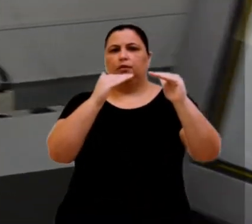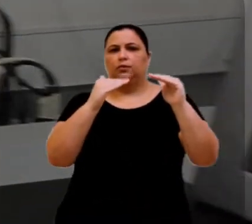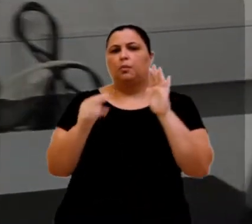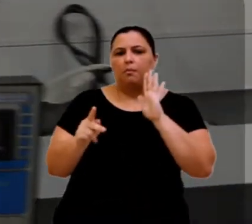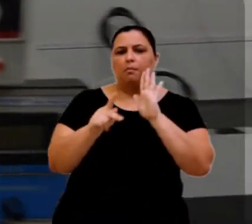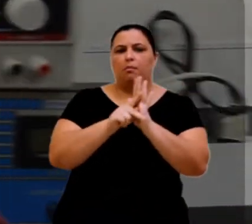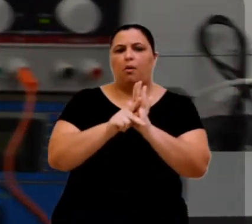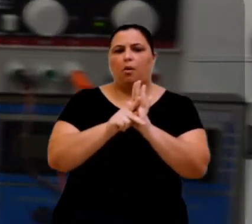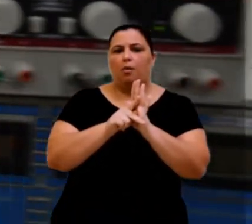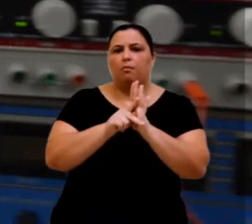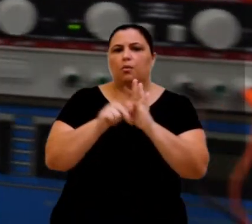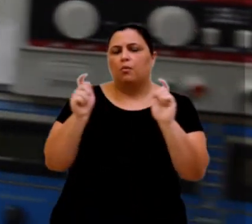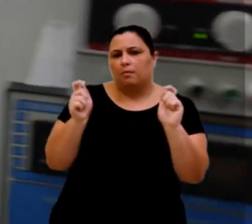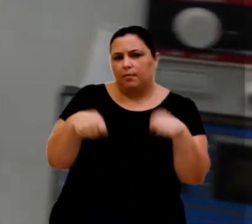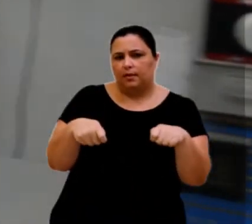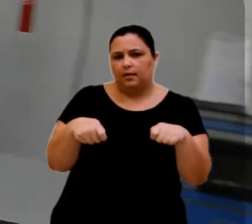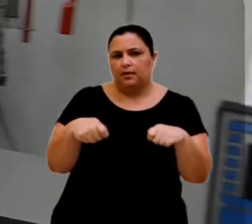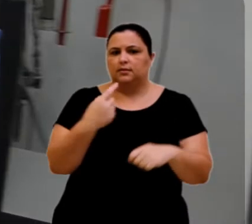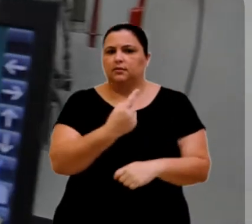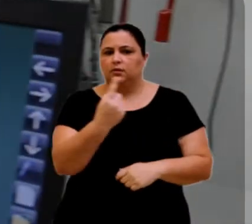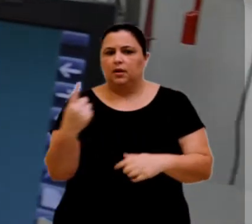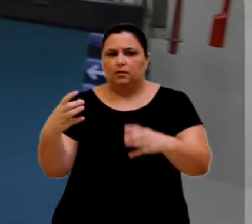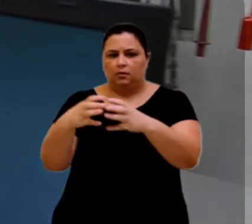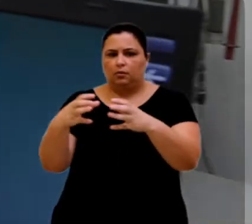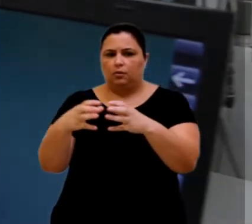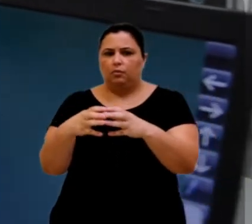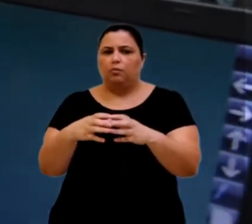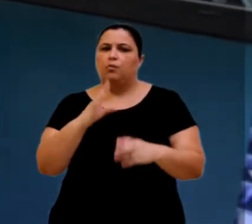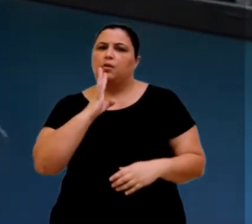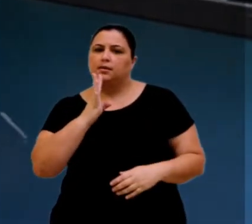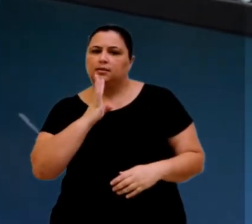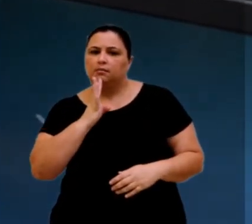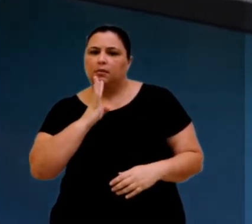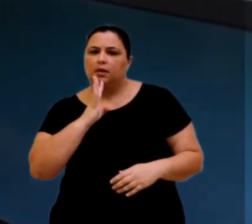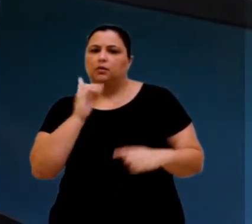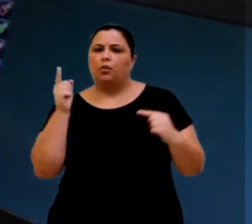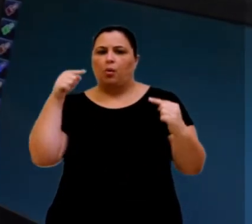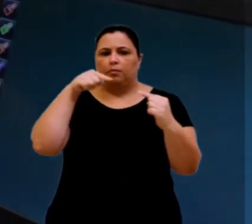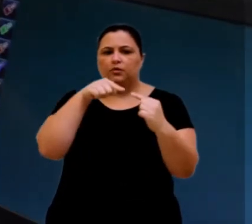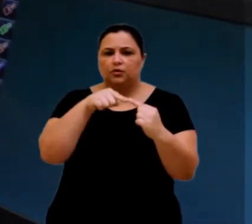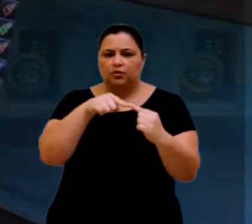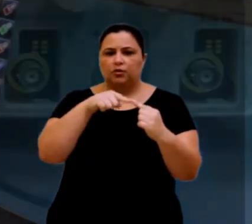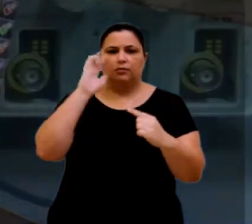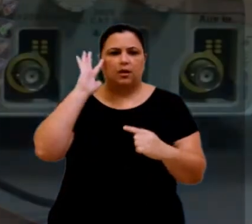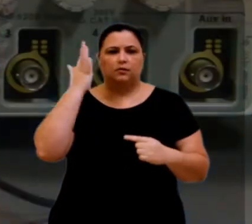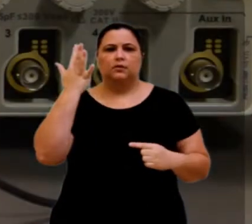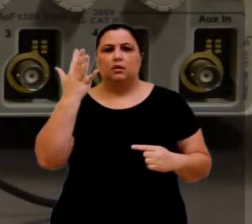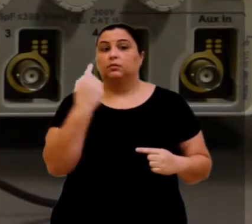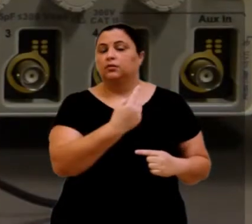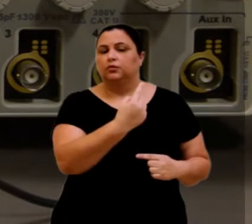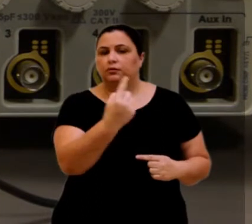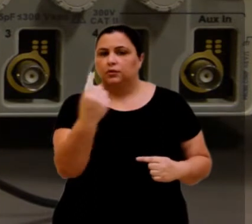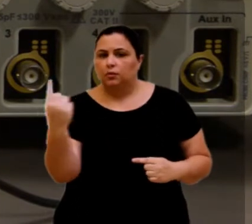núcleo específico, de acordo com suas competências, áreas de conhecimentos e aderência aos objetivos do projeto,